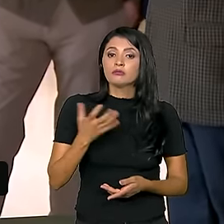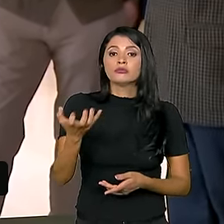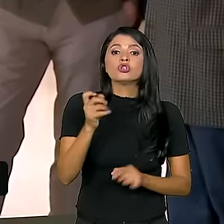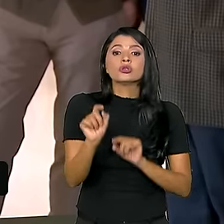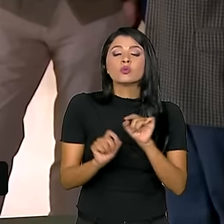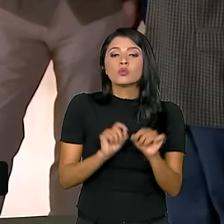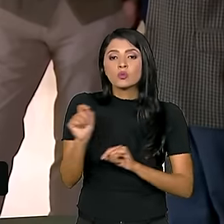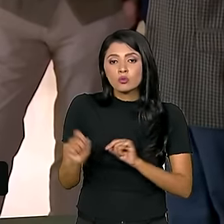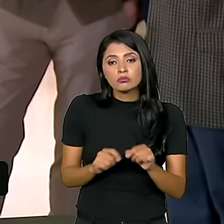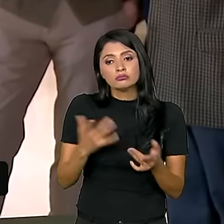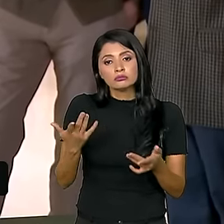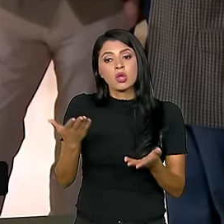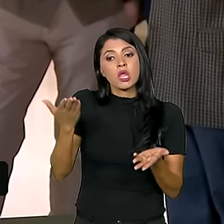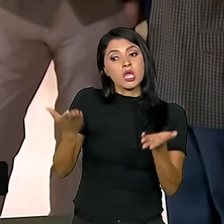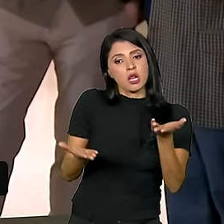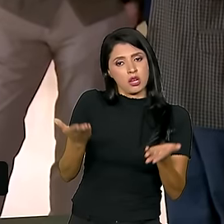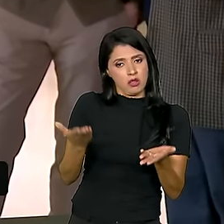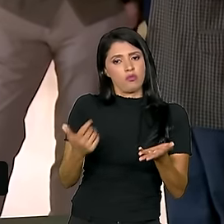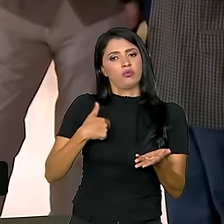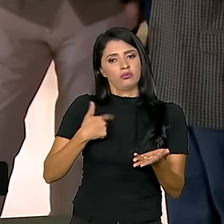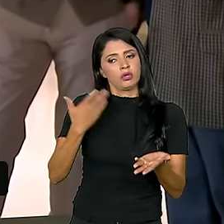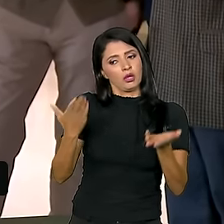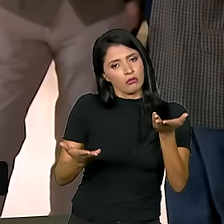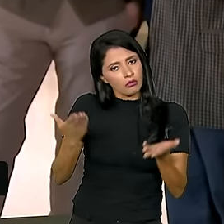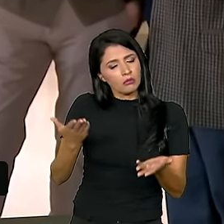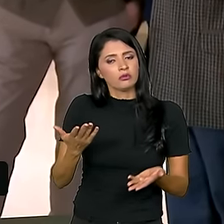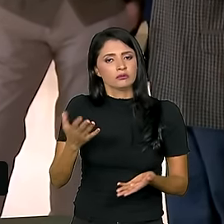é um certo equilíbrio, sabe?